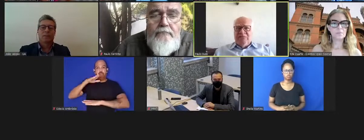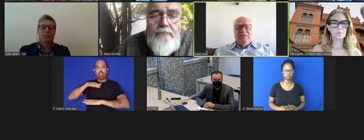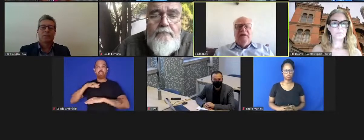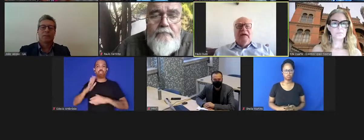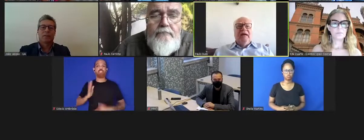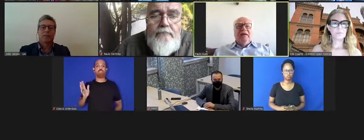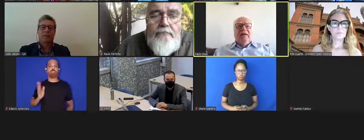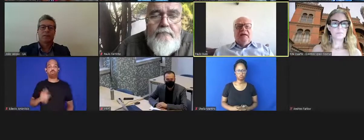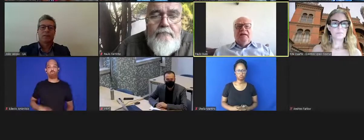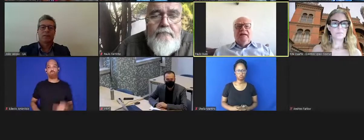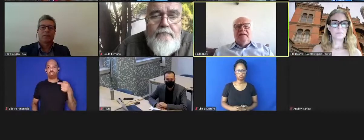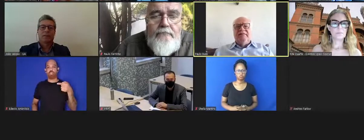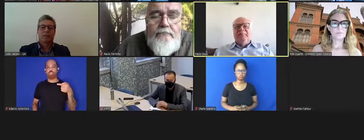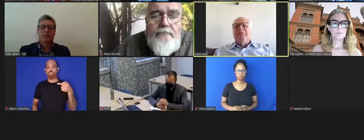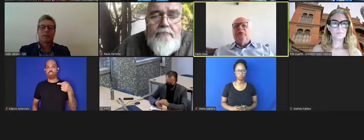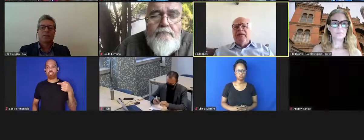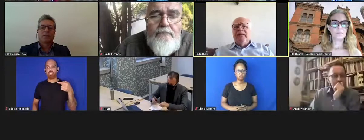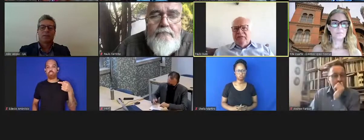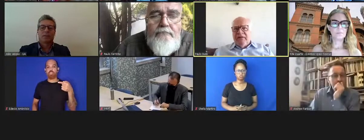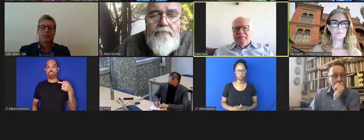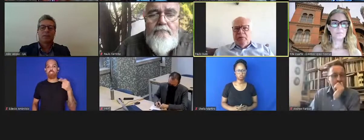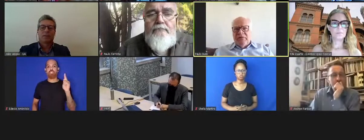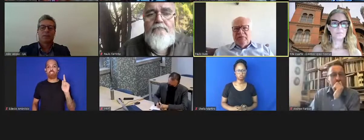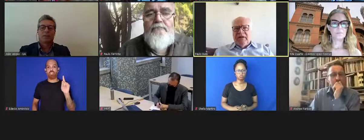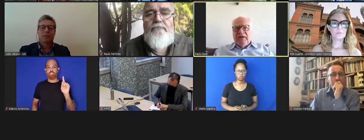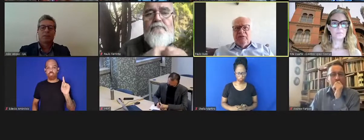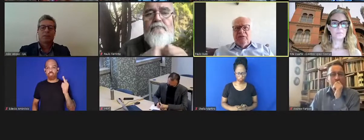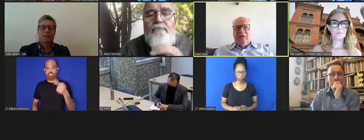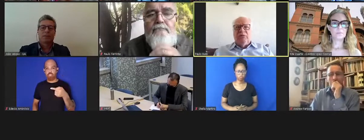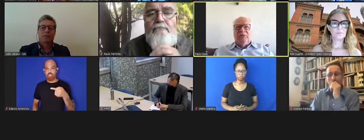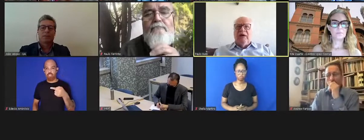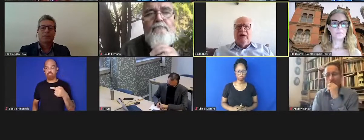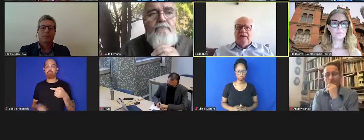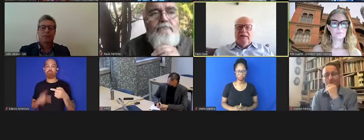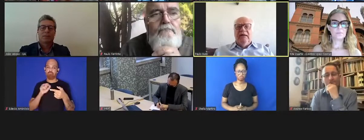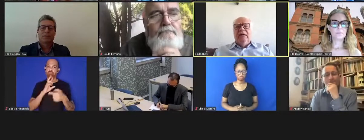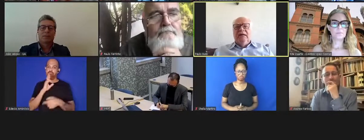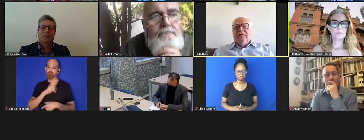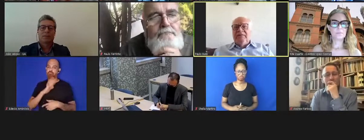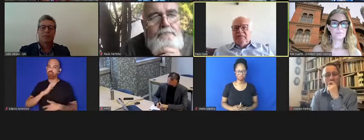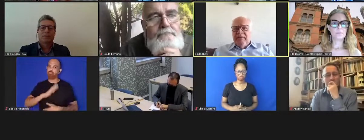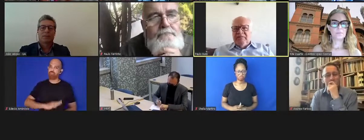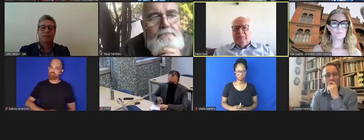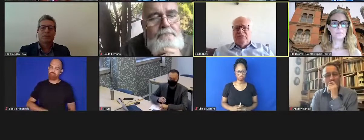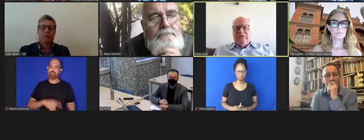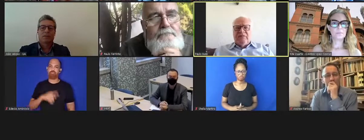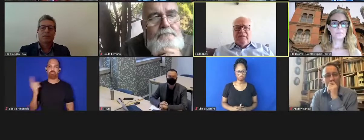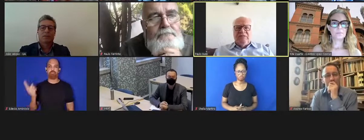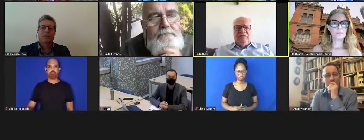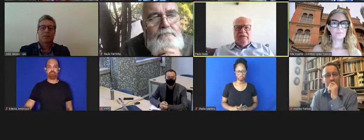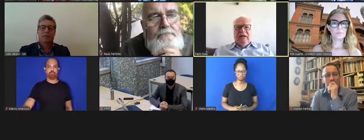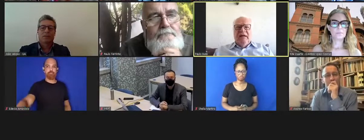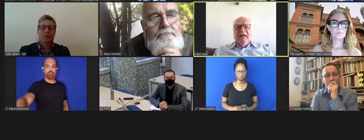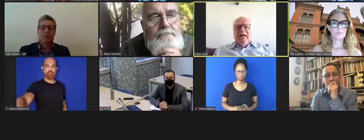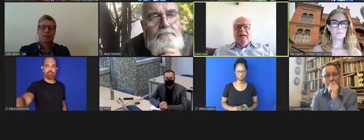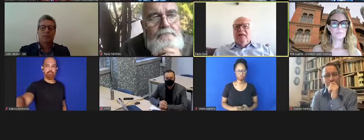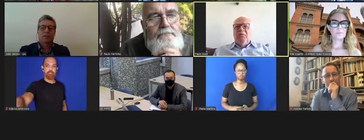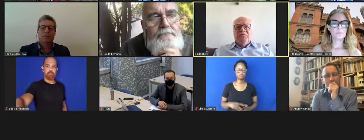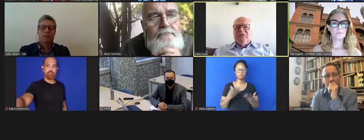G7, que na decepcionante resposta na reunião da coronária desse mesmo G7,